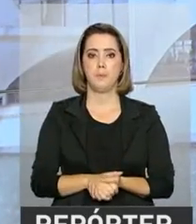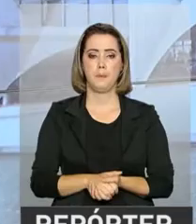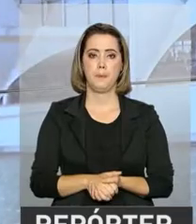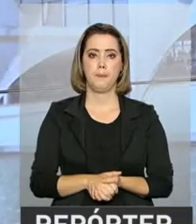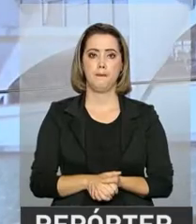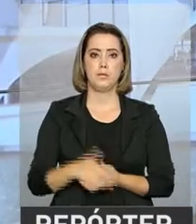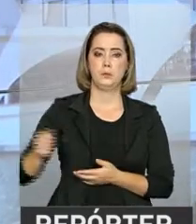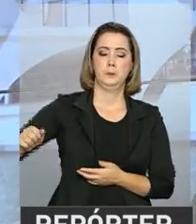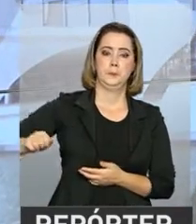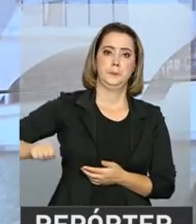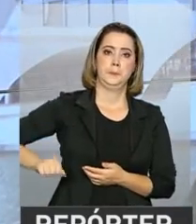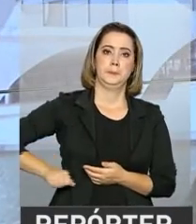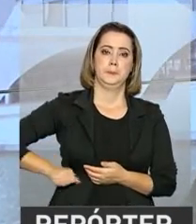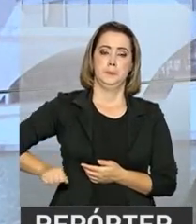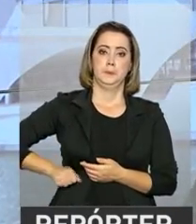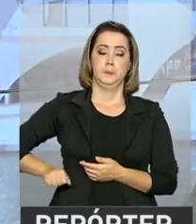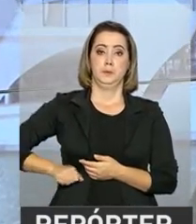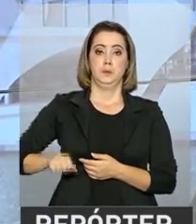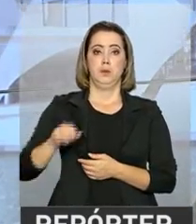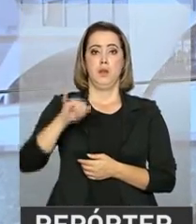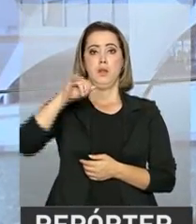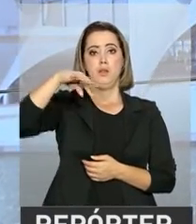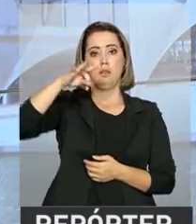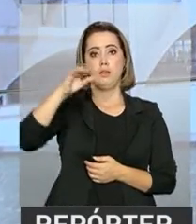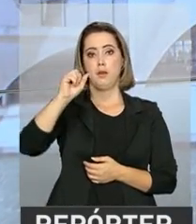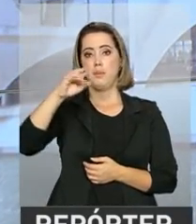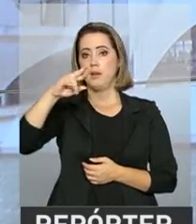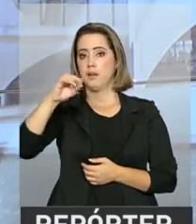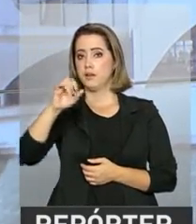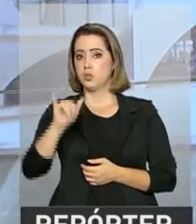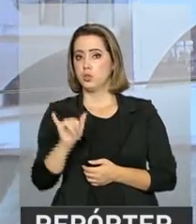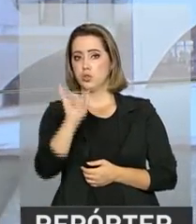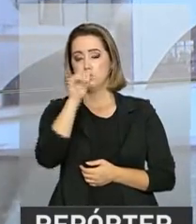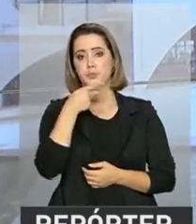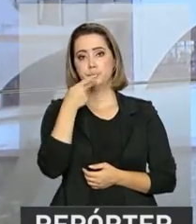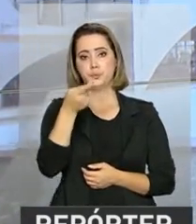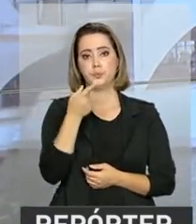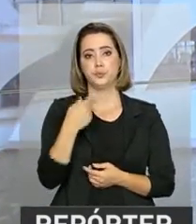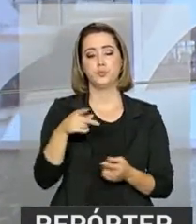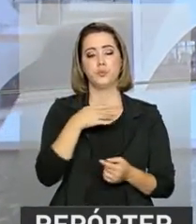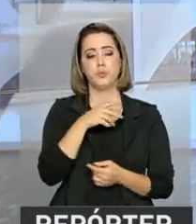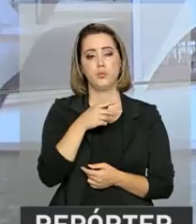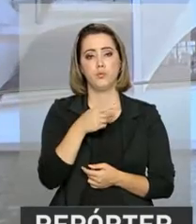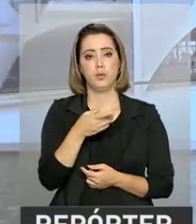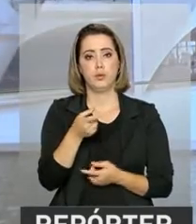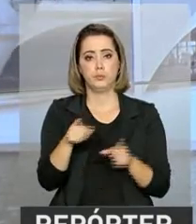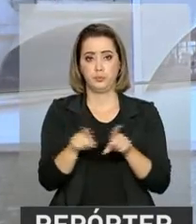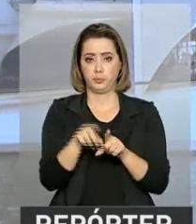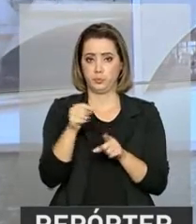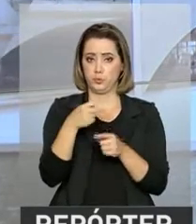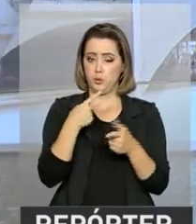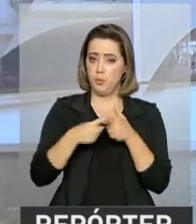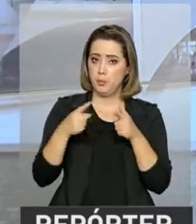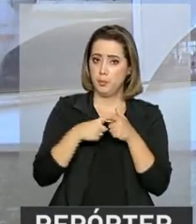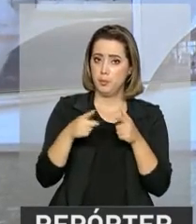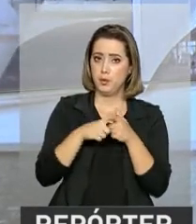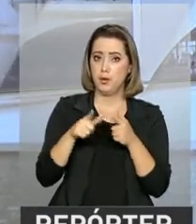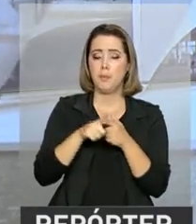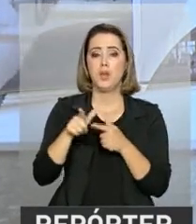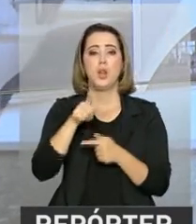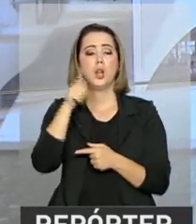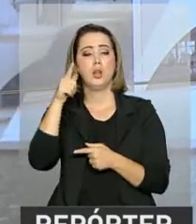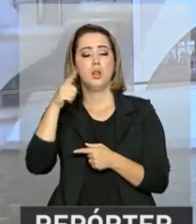O Itamaraty divulgou agora há pouco nota condenando o ataque ocorrido hoje em Londres, na Inglaterra. A ação